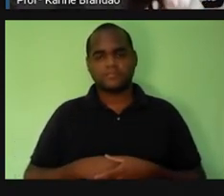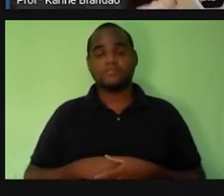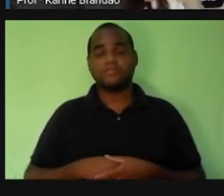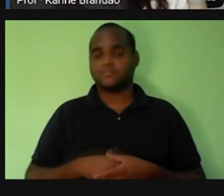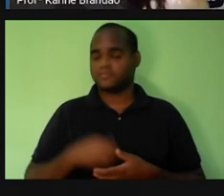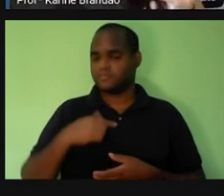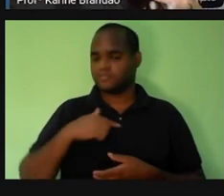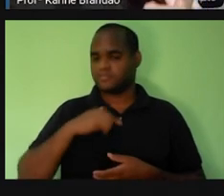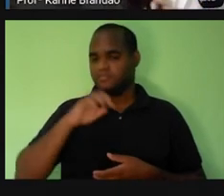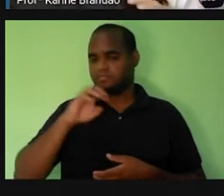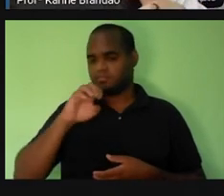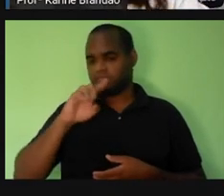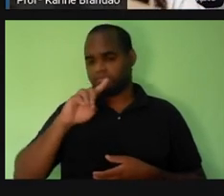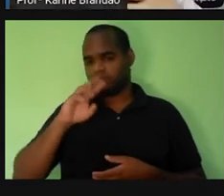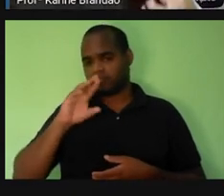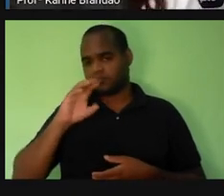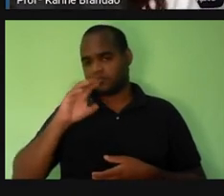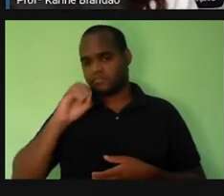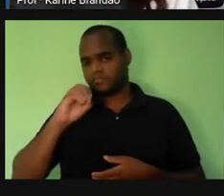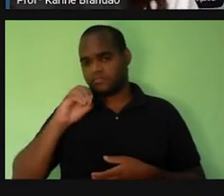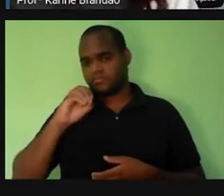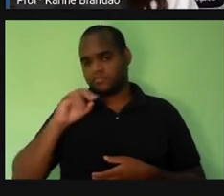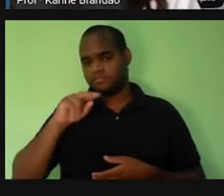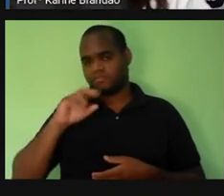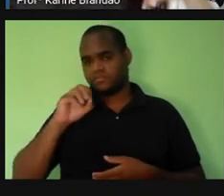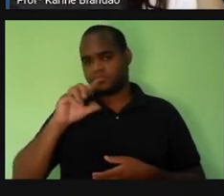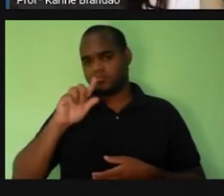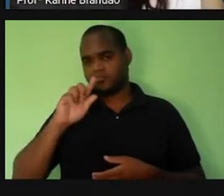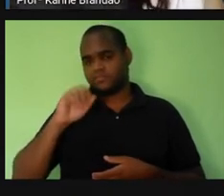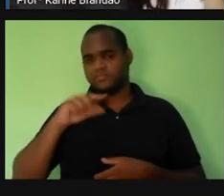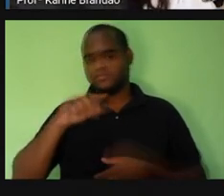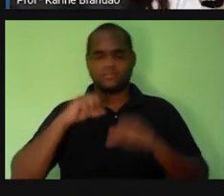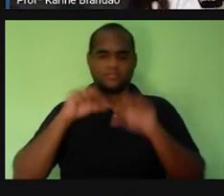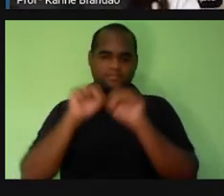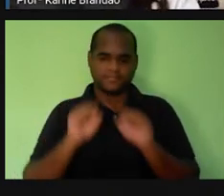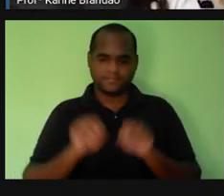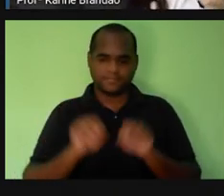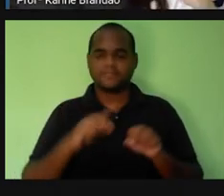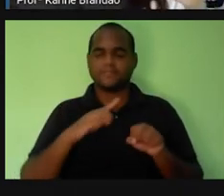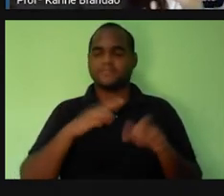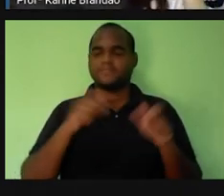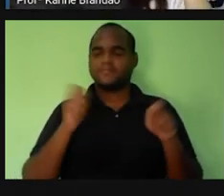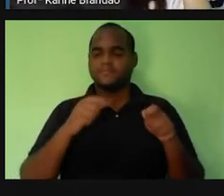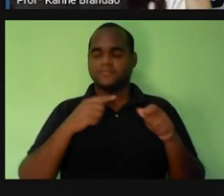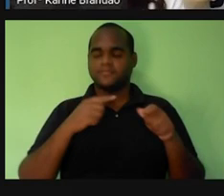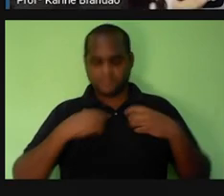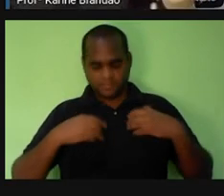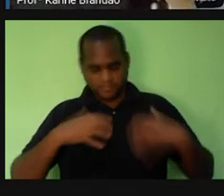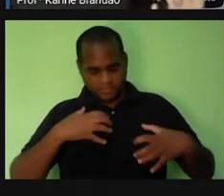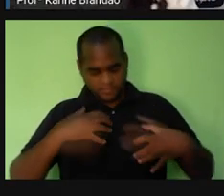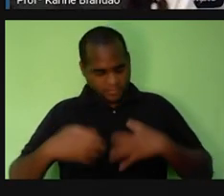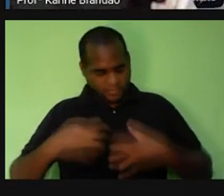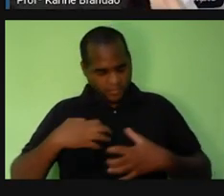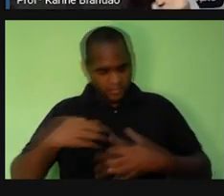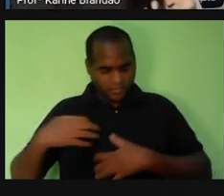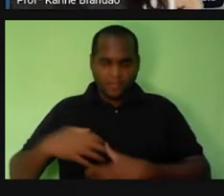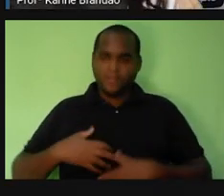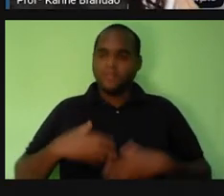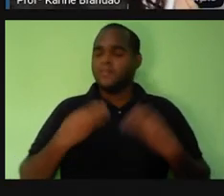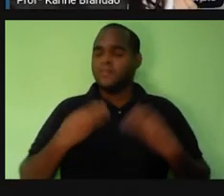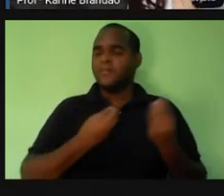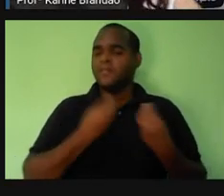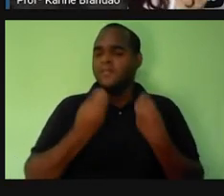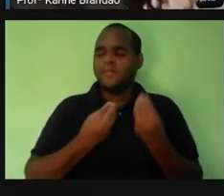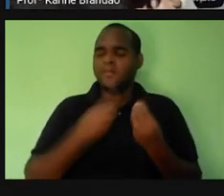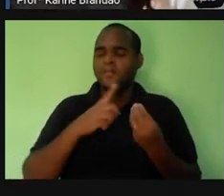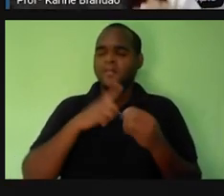endocrinologista vai olhar o quê? Vai olhar todas as integrações desses sistemas com as glândulas, né? E especificidades. Por que,